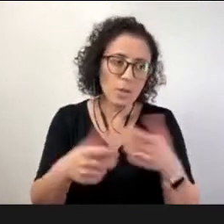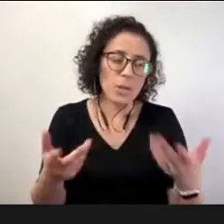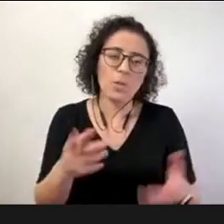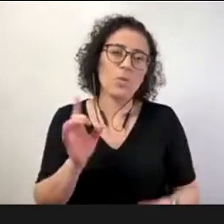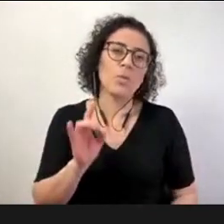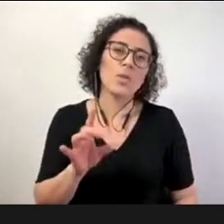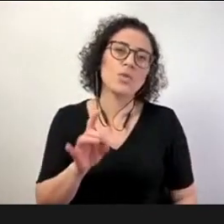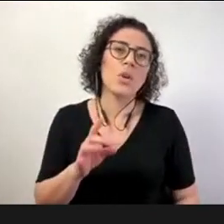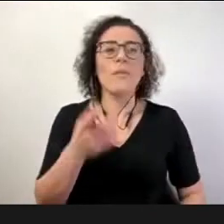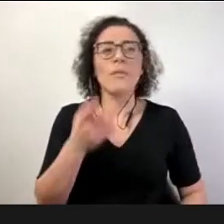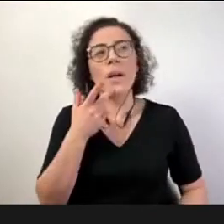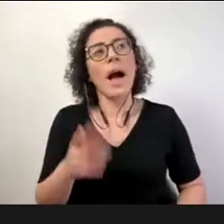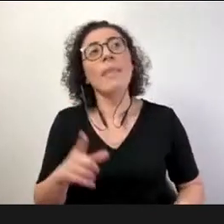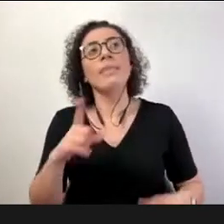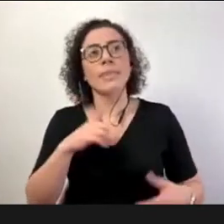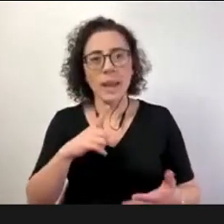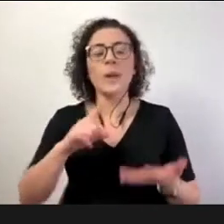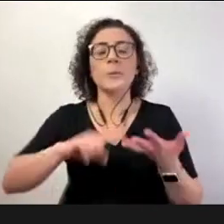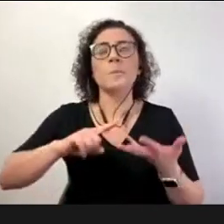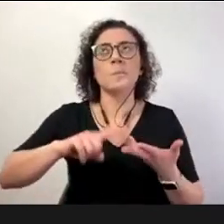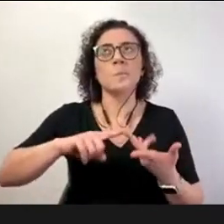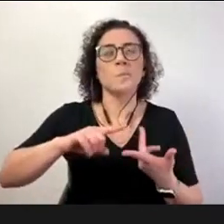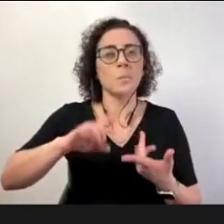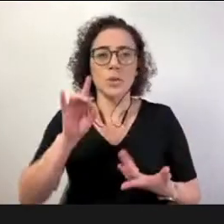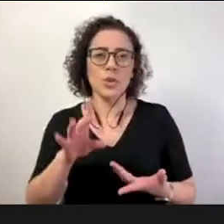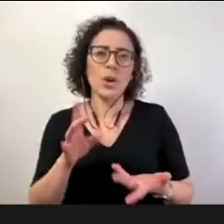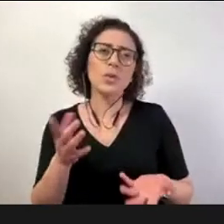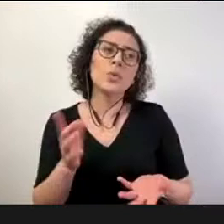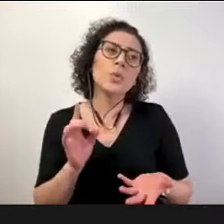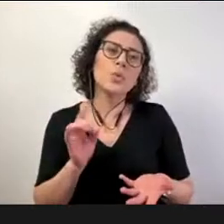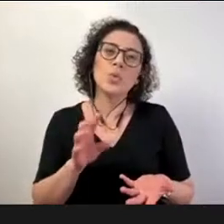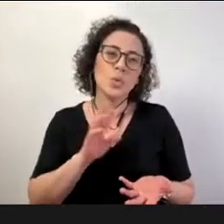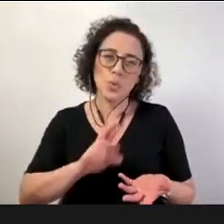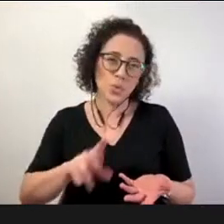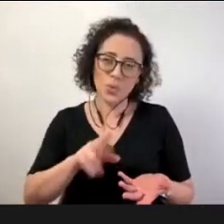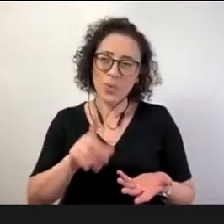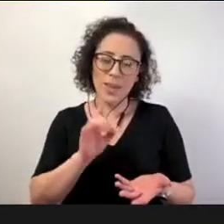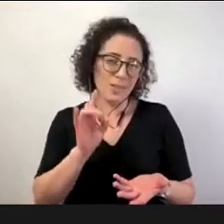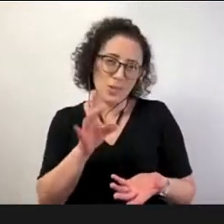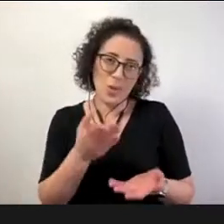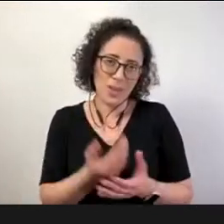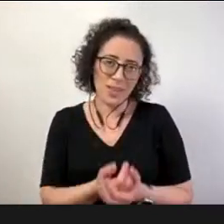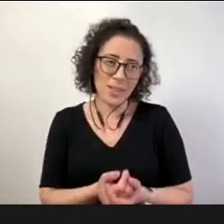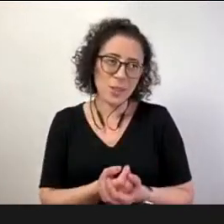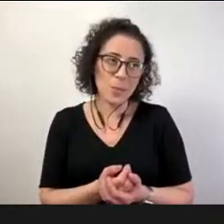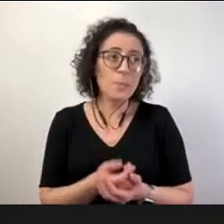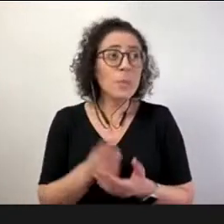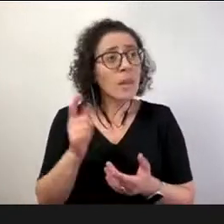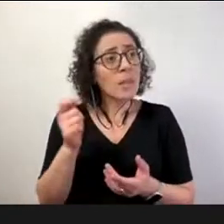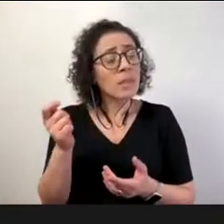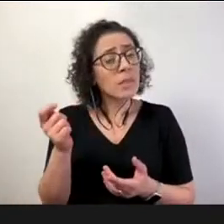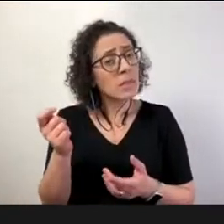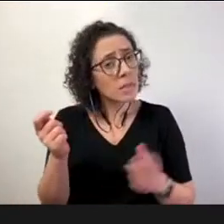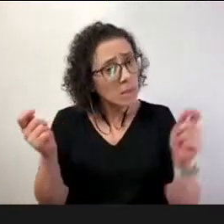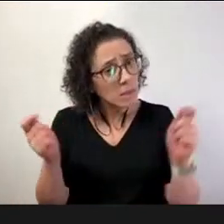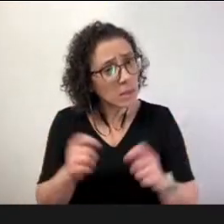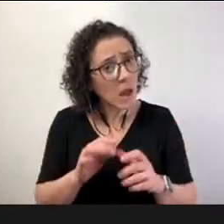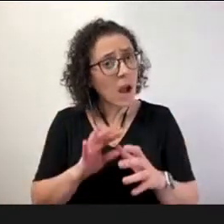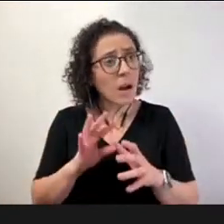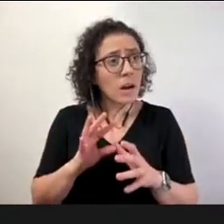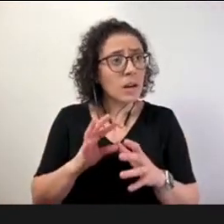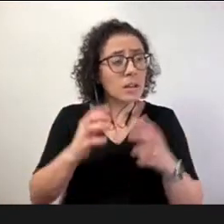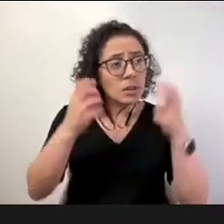tal programa ou tal conjunto de cursos não é assim que a coisa funciona a gente poderia quase que agregar uma série de ações